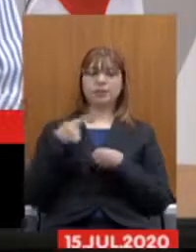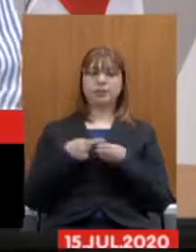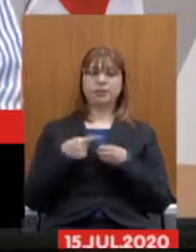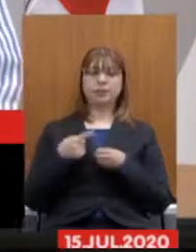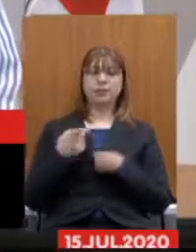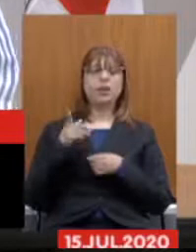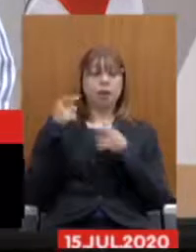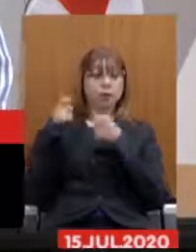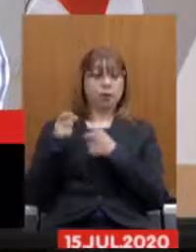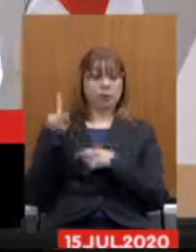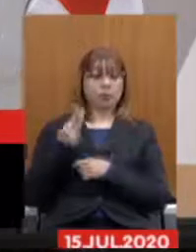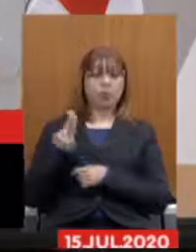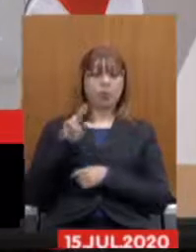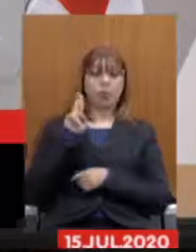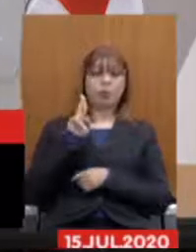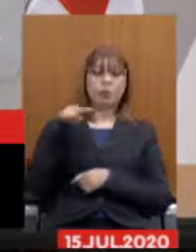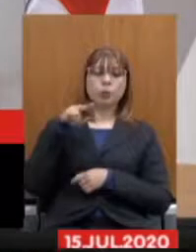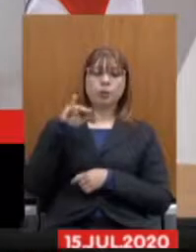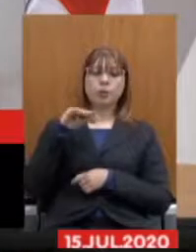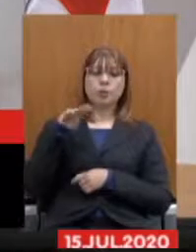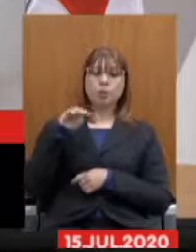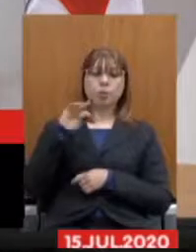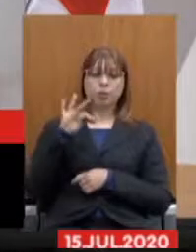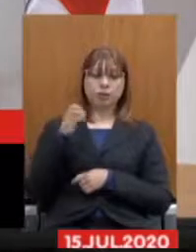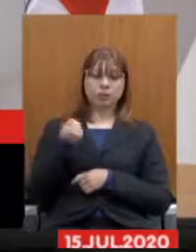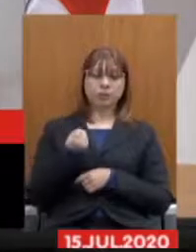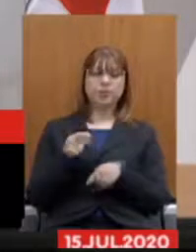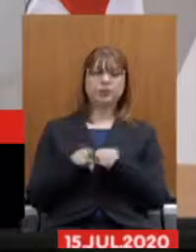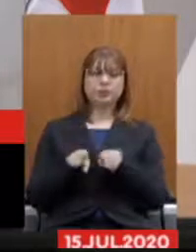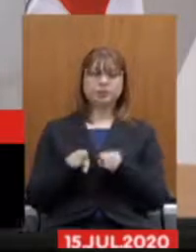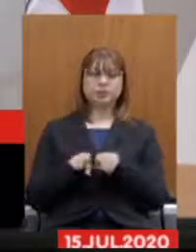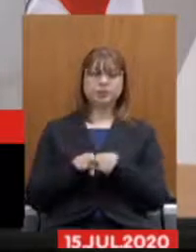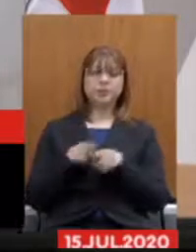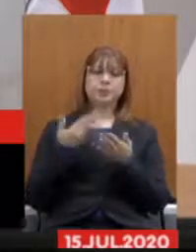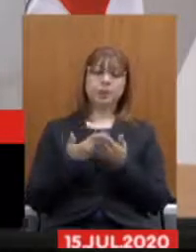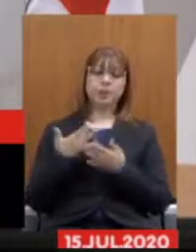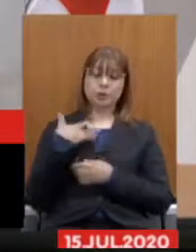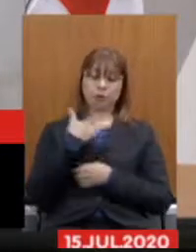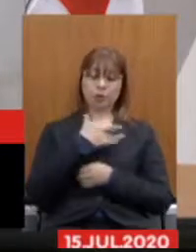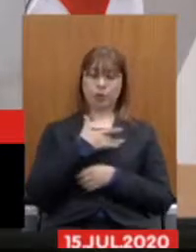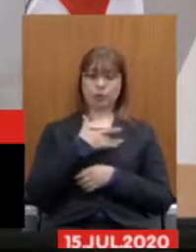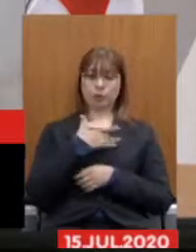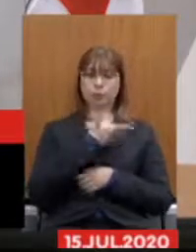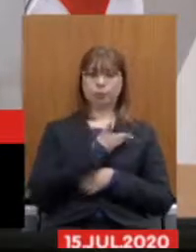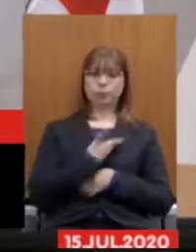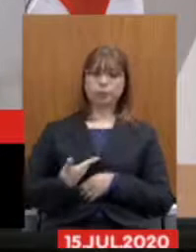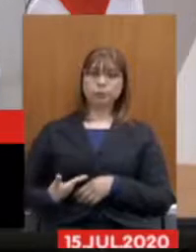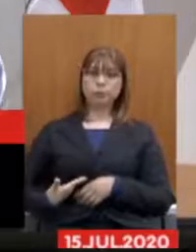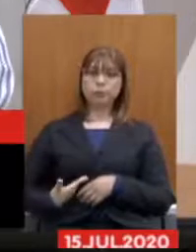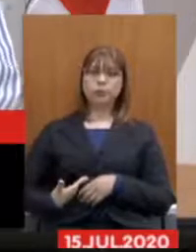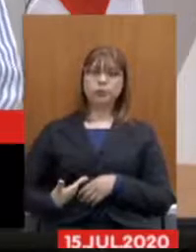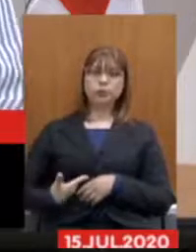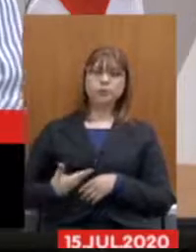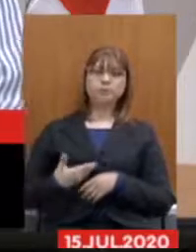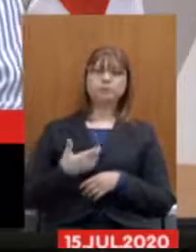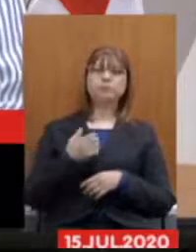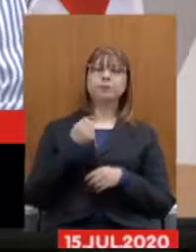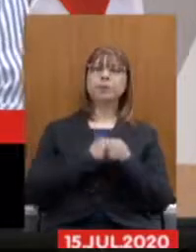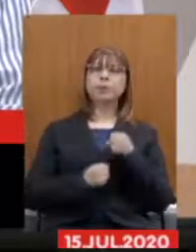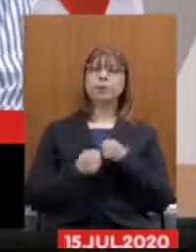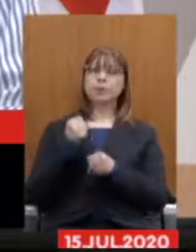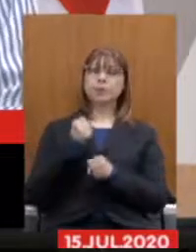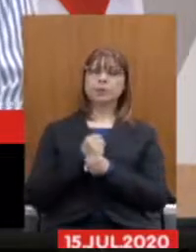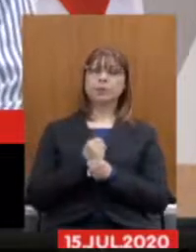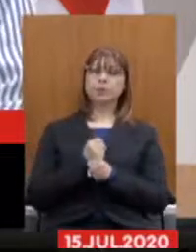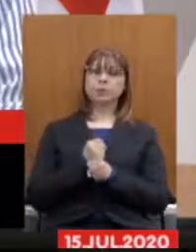meus colegas de trabalho da escola de saúde pública que o ano passado